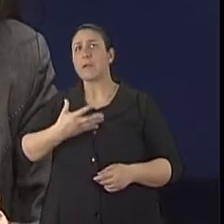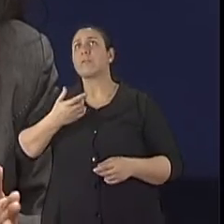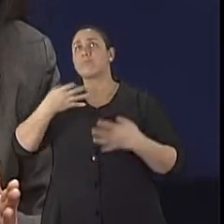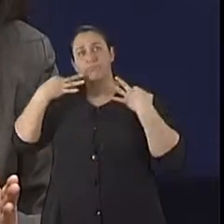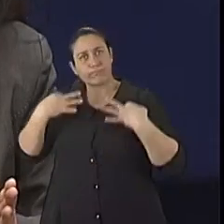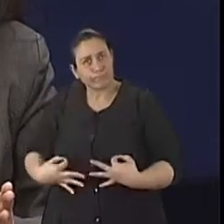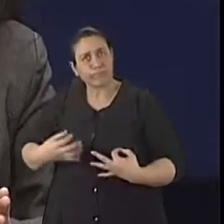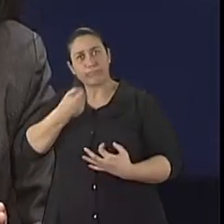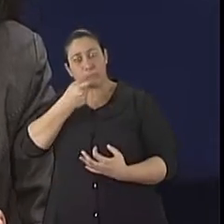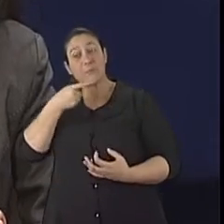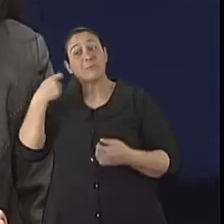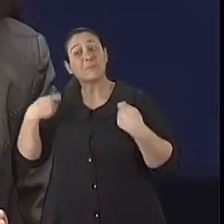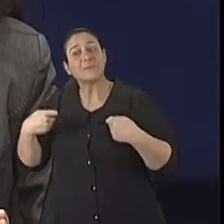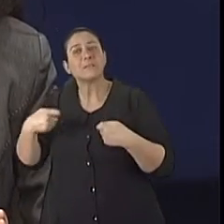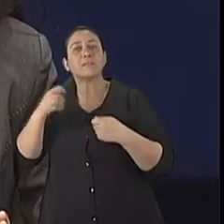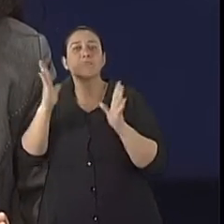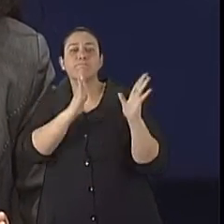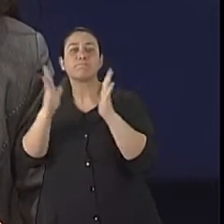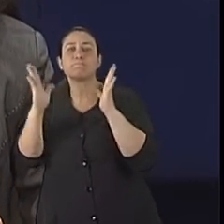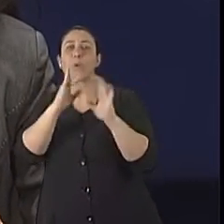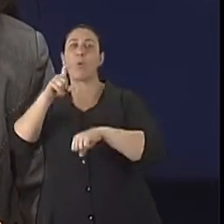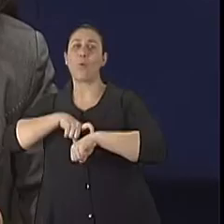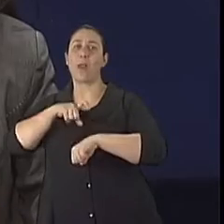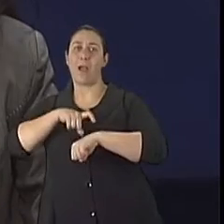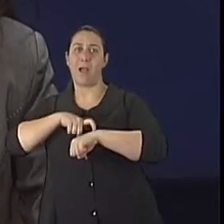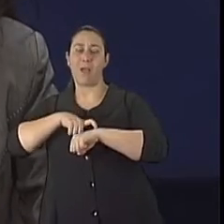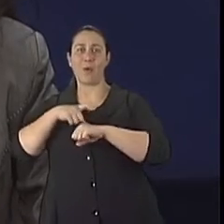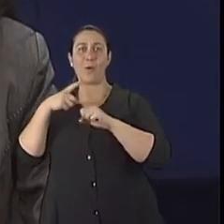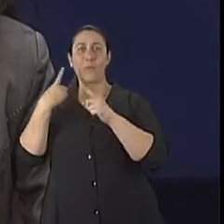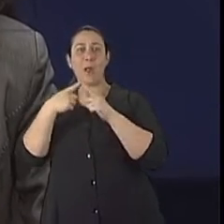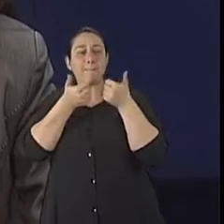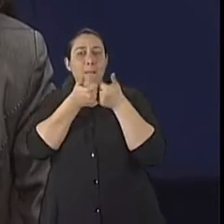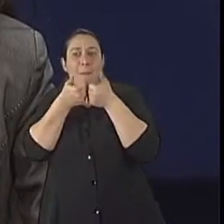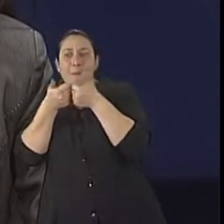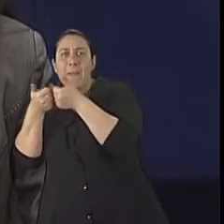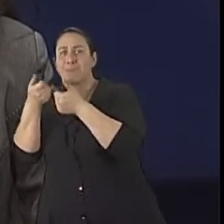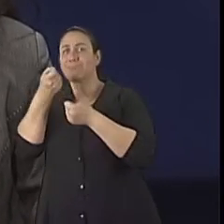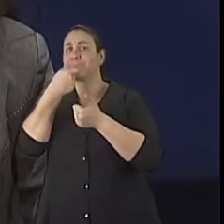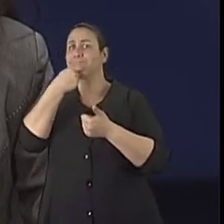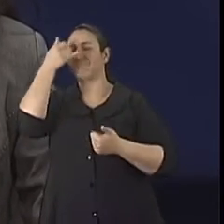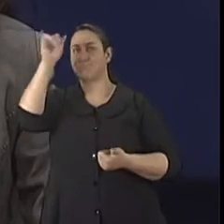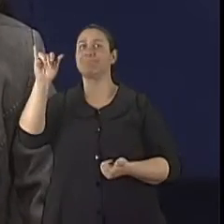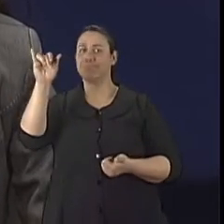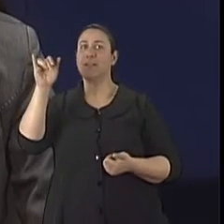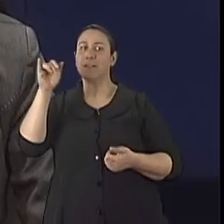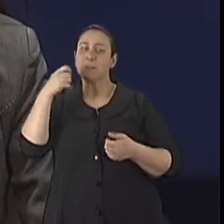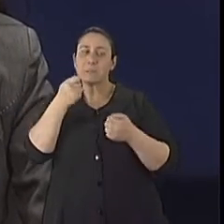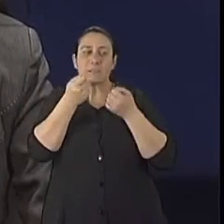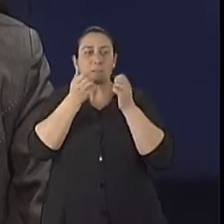orientação para o espaçamento dos horários dos medicamentos, para evitar a interação medicamentosa, é extremamente fundamental.